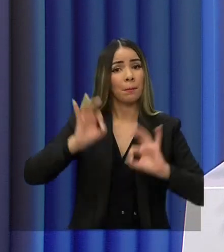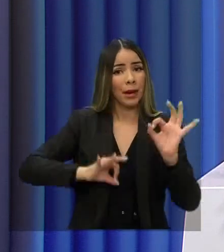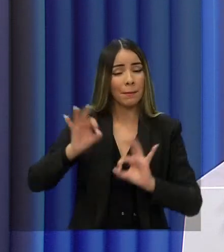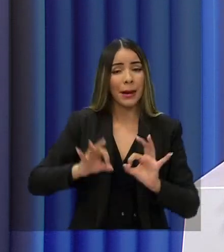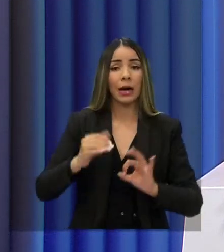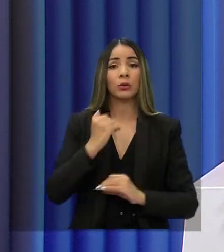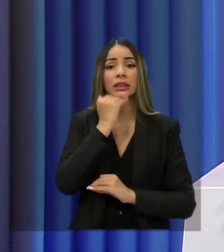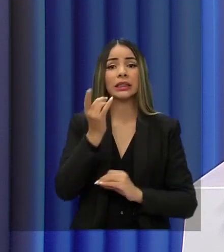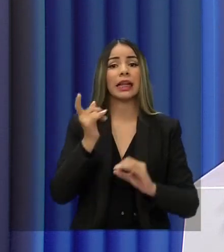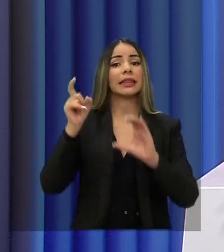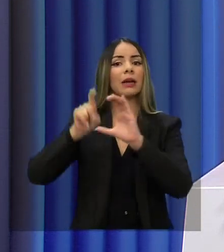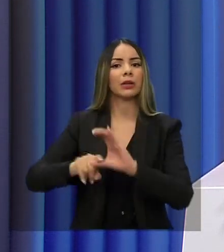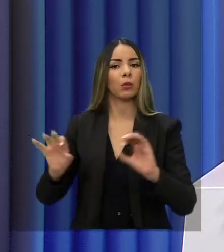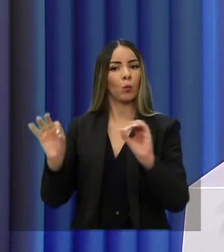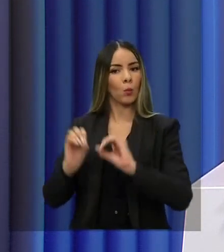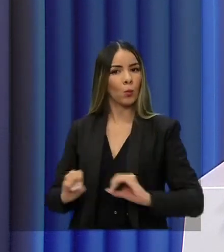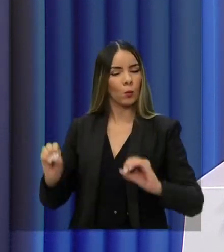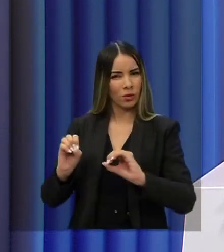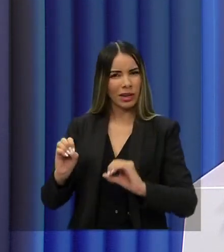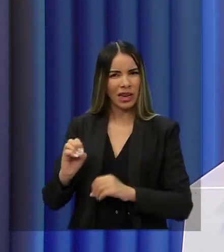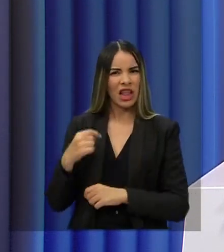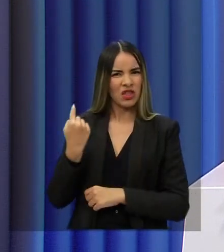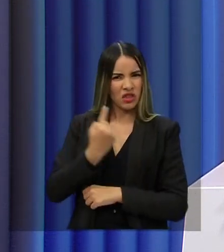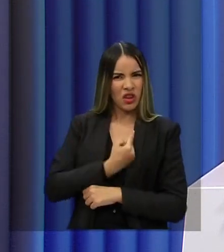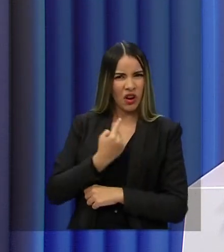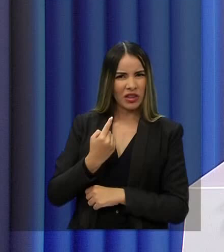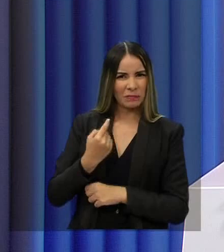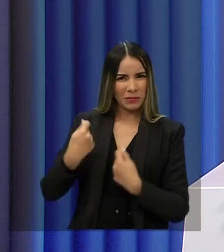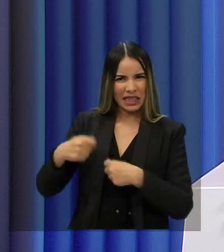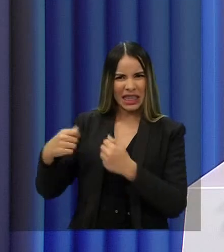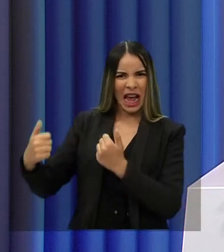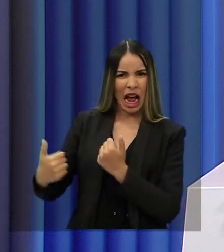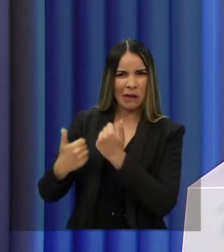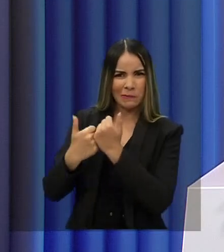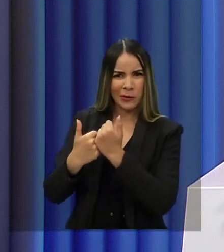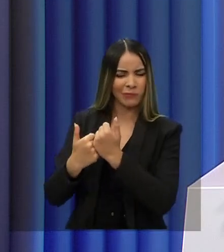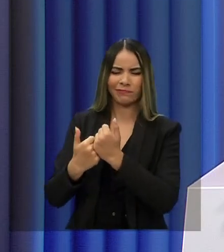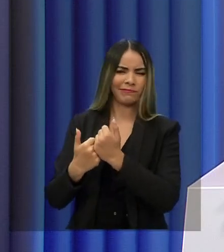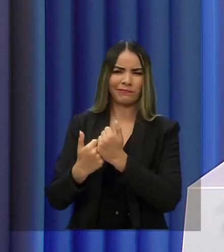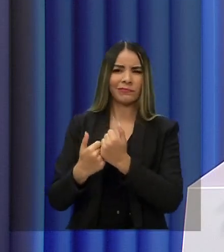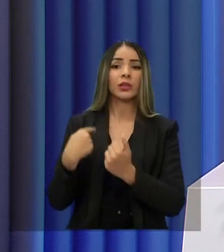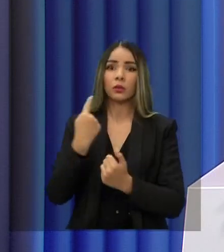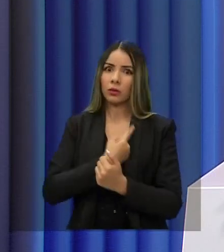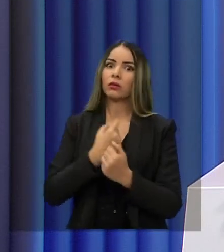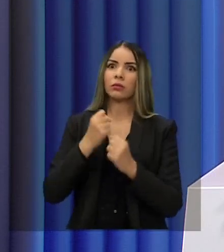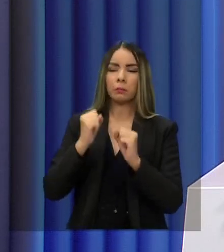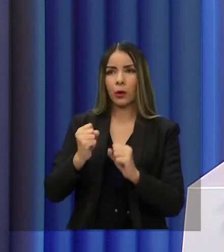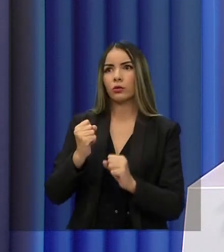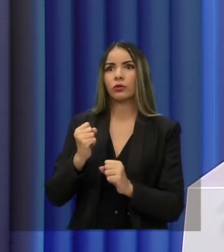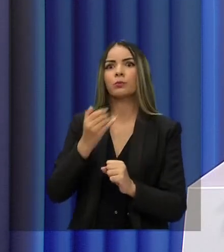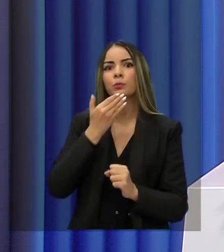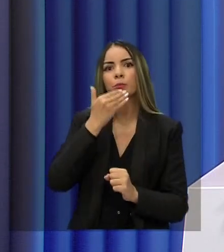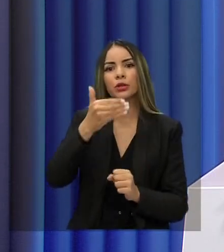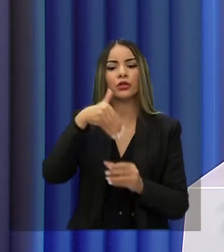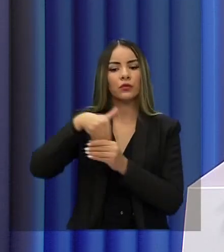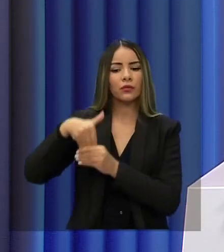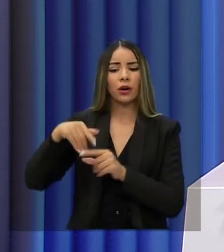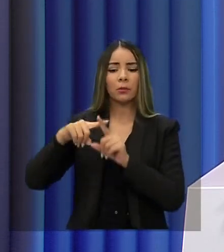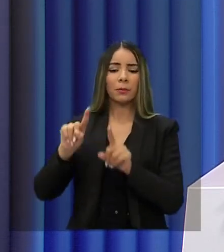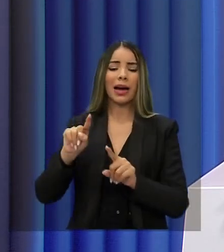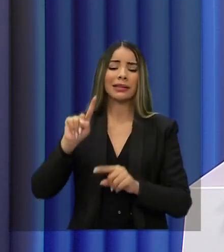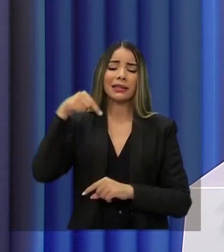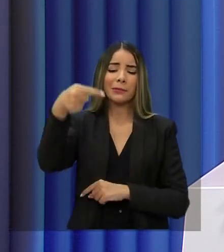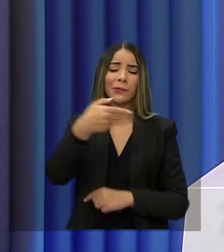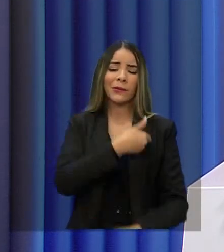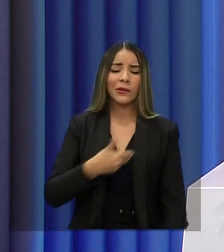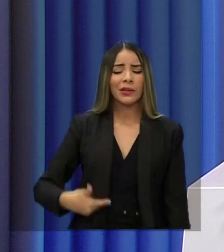candidato. Ninguém vai contar com o padrinho para governar, a gente até precisa para pedir voto, mas depois está lá o governador sozinho